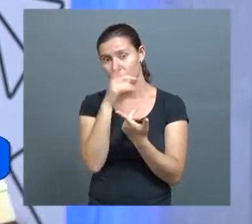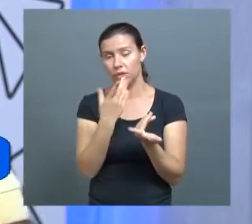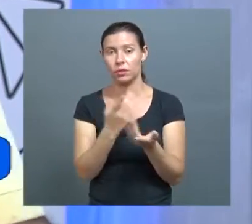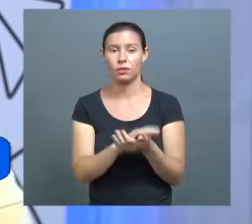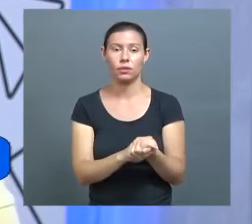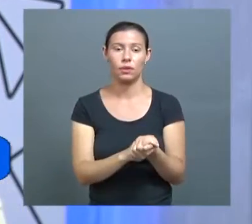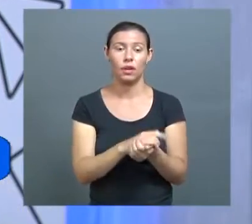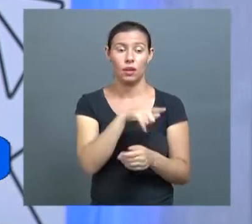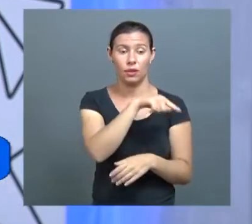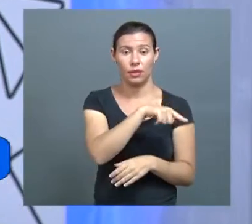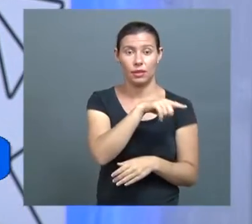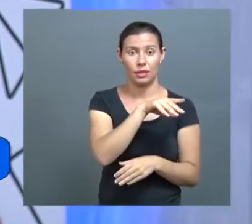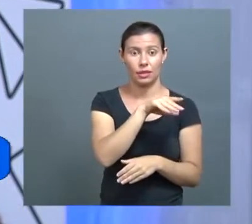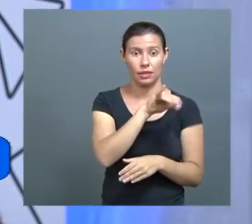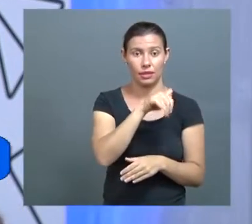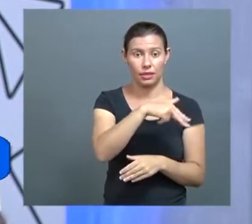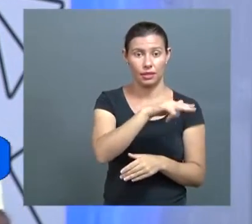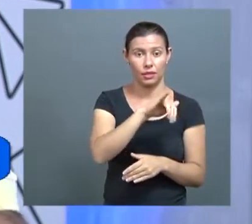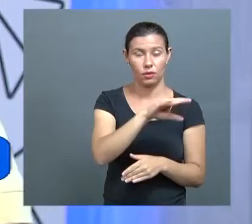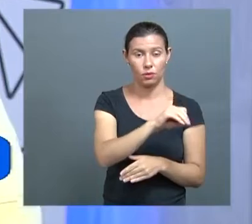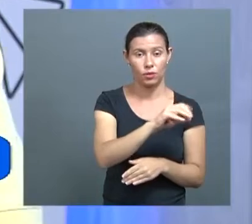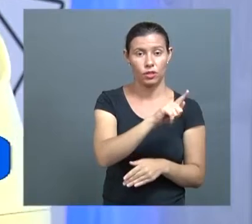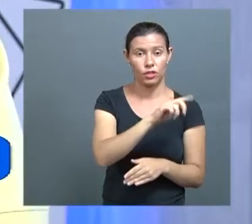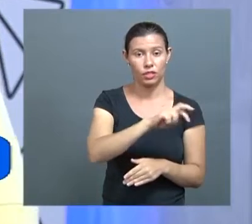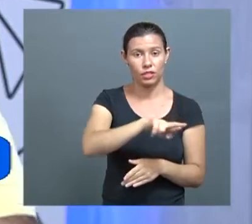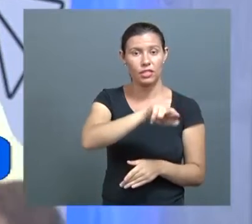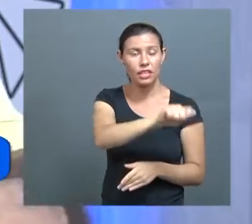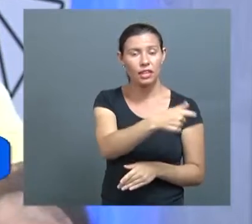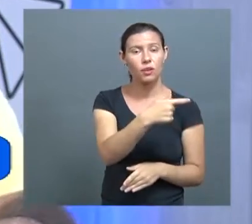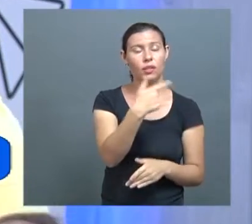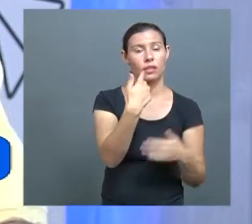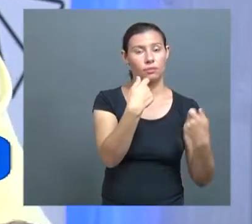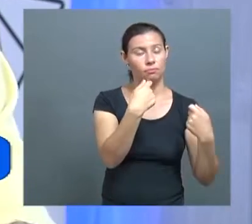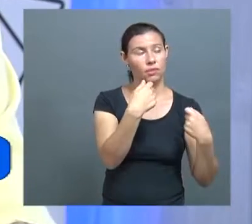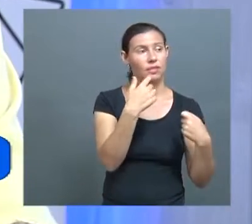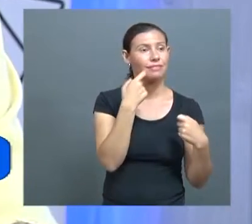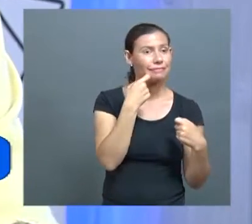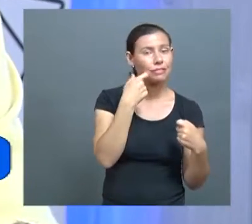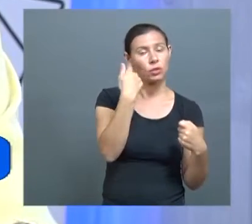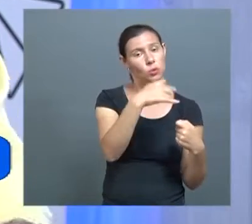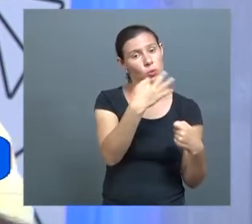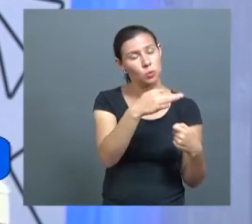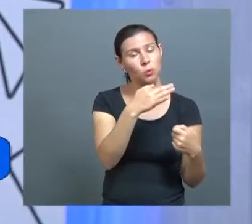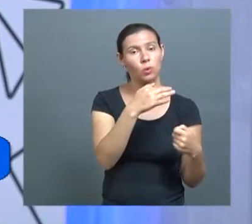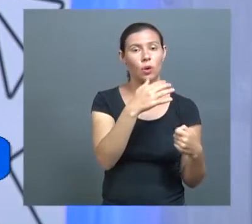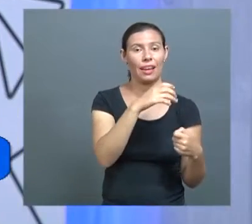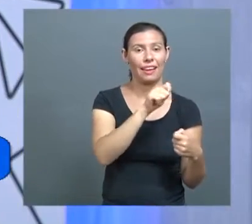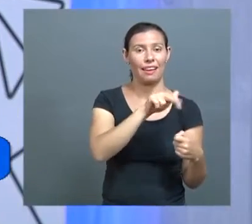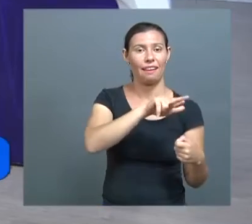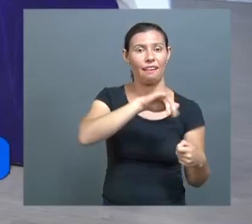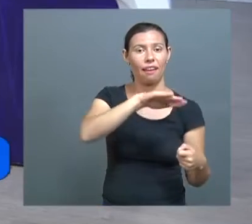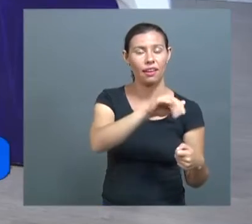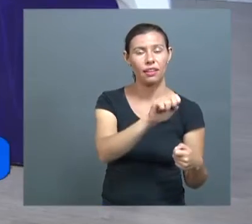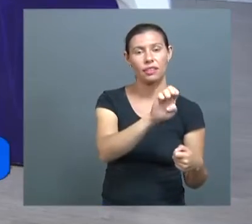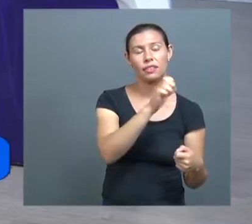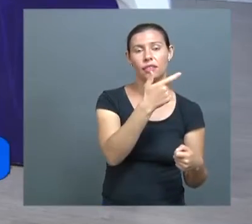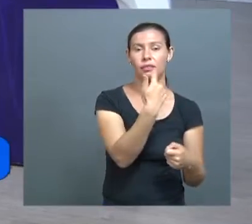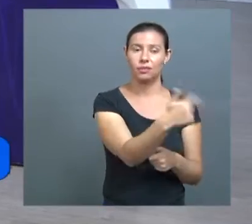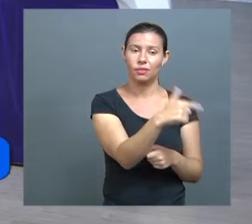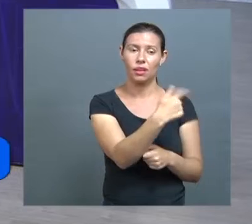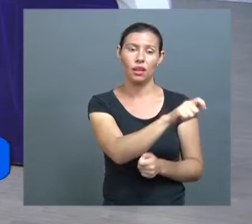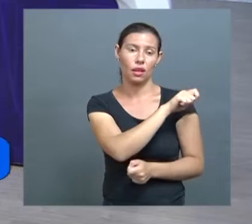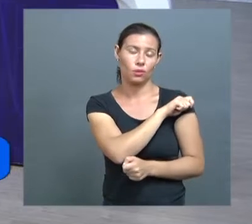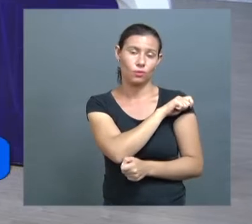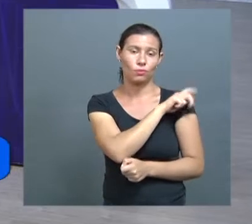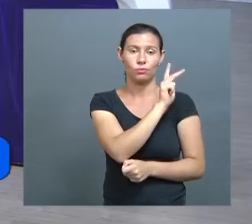com dente, está doendo e tal, aí nós não estamos fazendo, porque nós não temos aluno e nem docente lá dentro. Dada